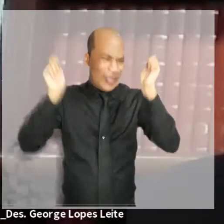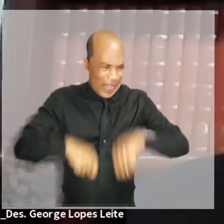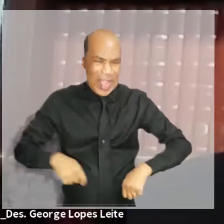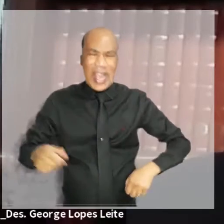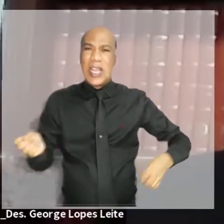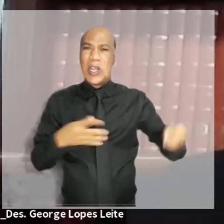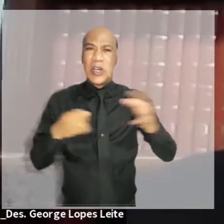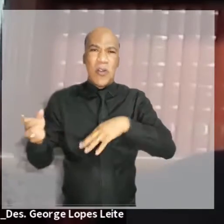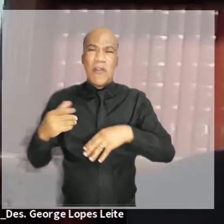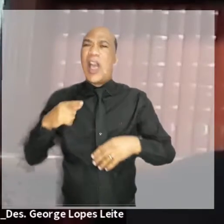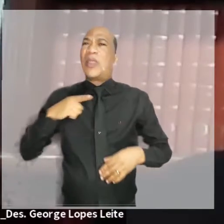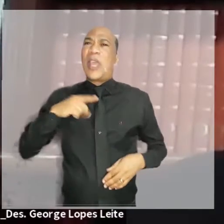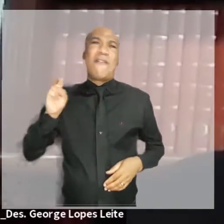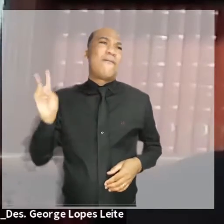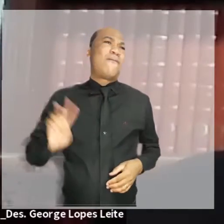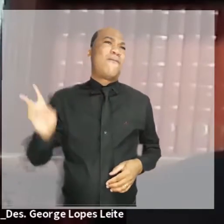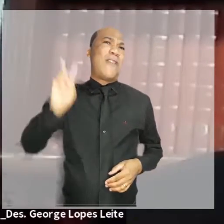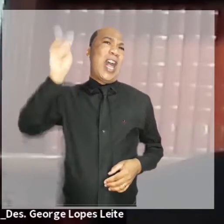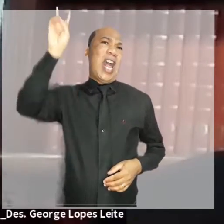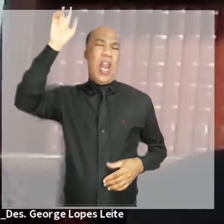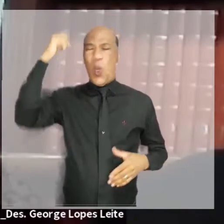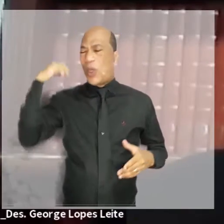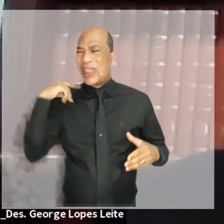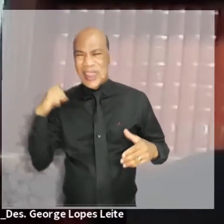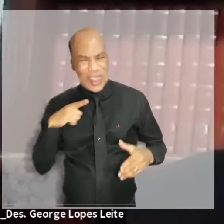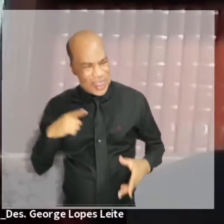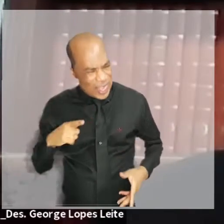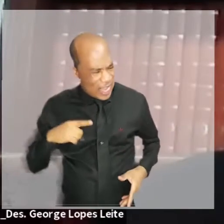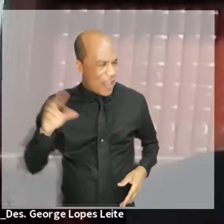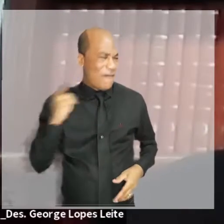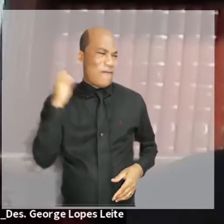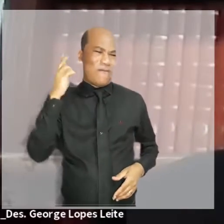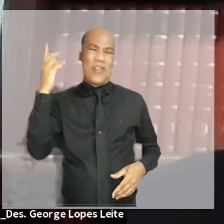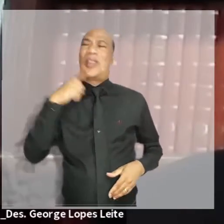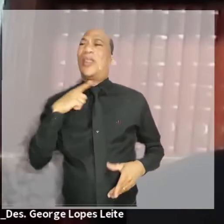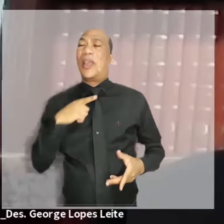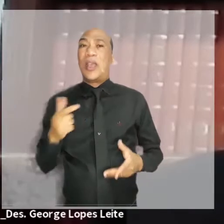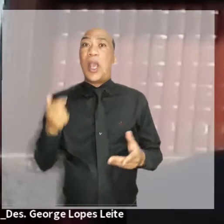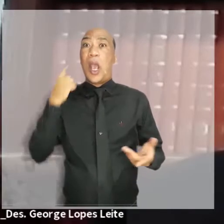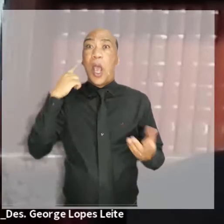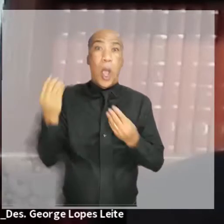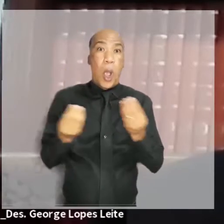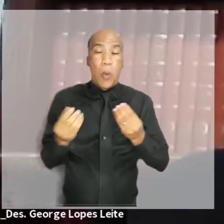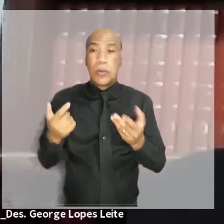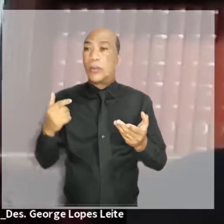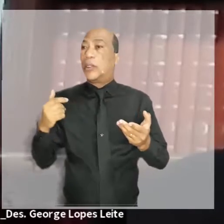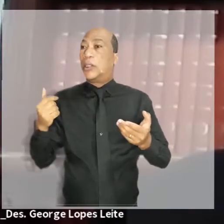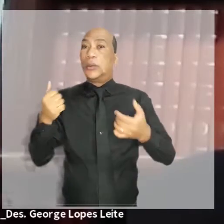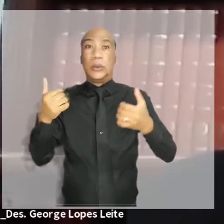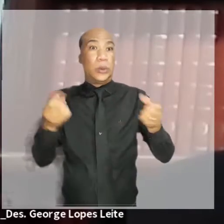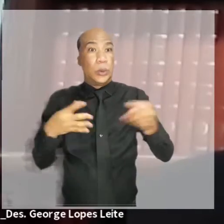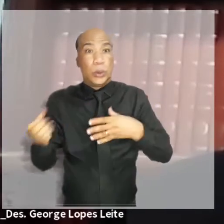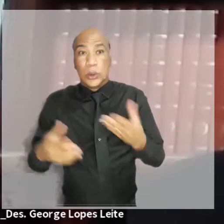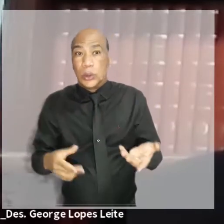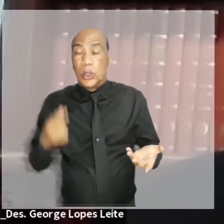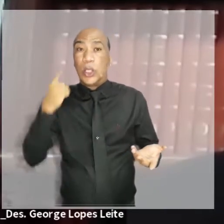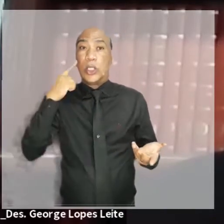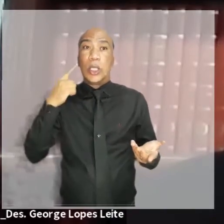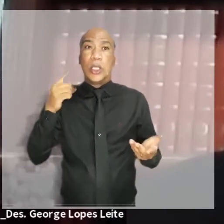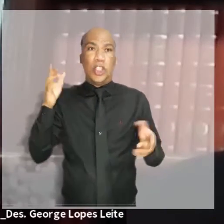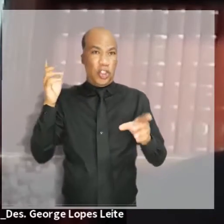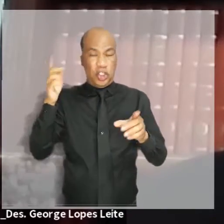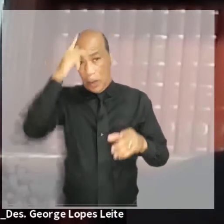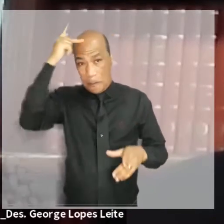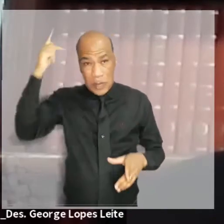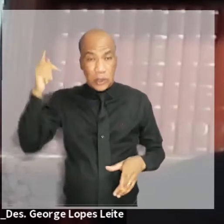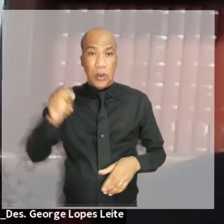momento. Todos são capazes de inovar, de gerar valor e atender a necessidade. O caminho é estimular o